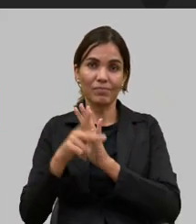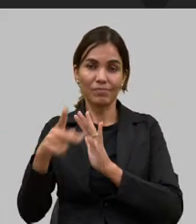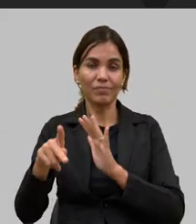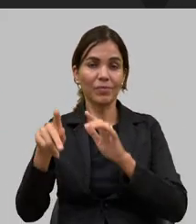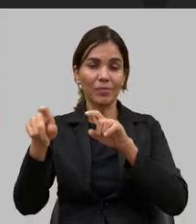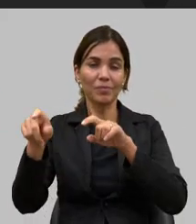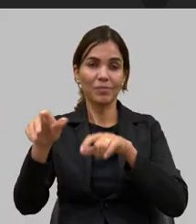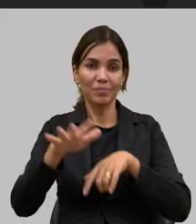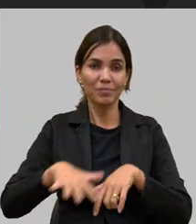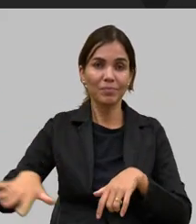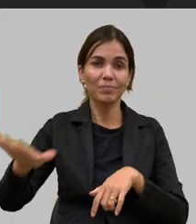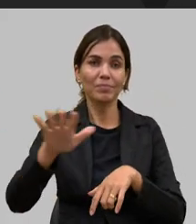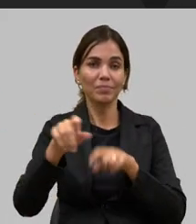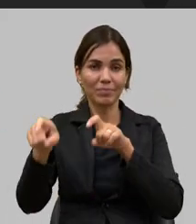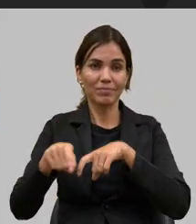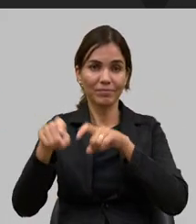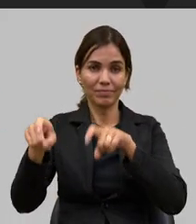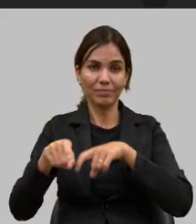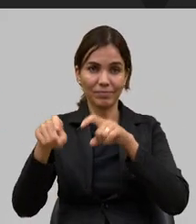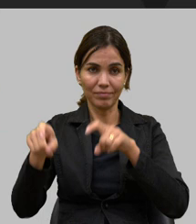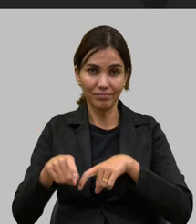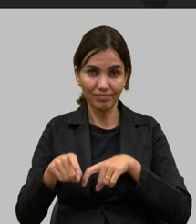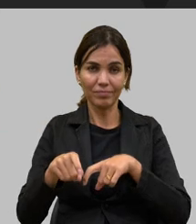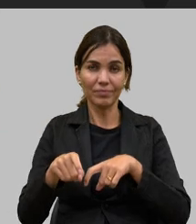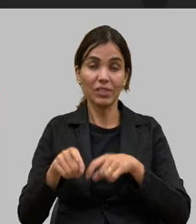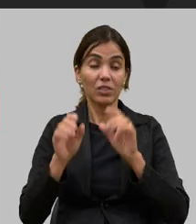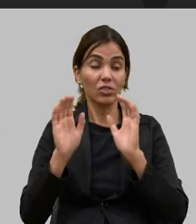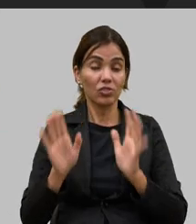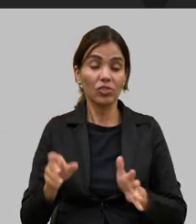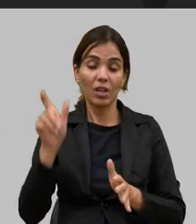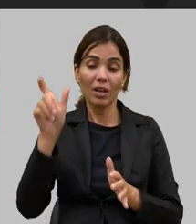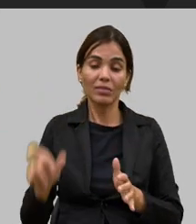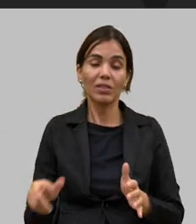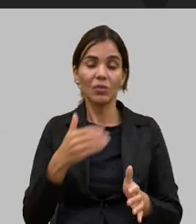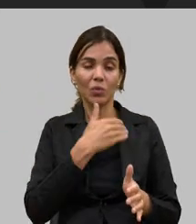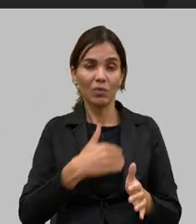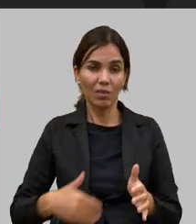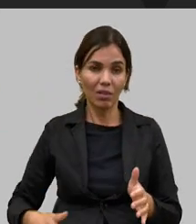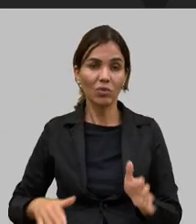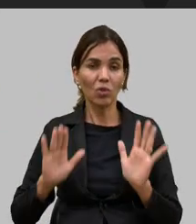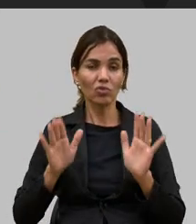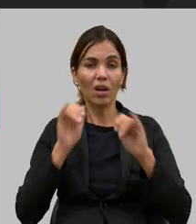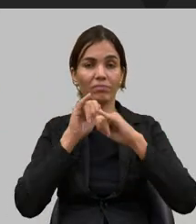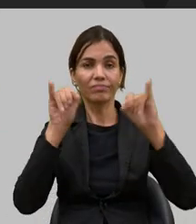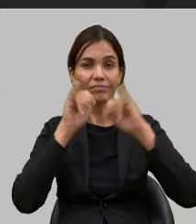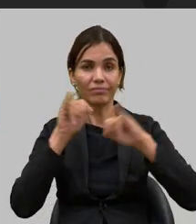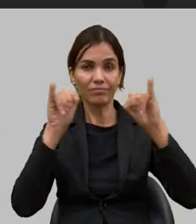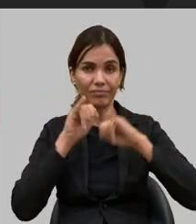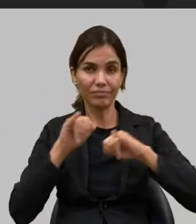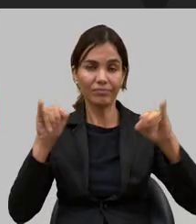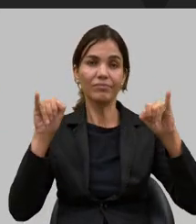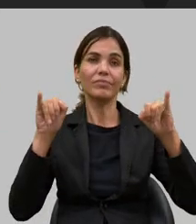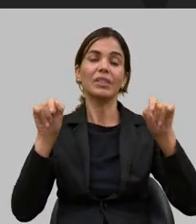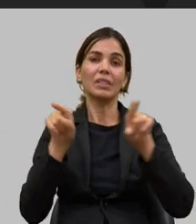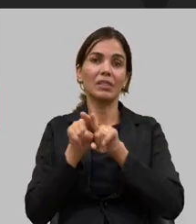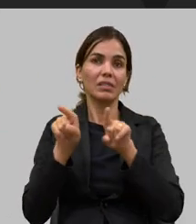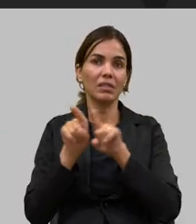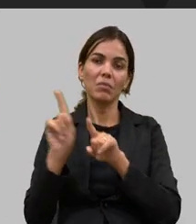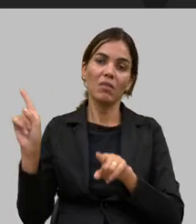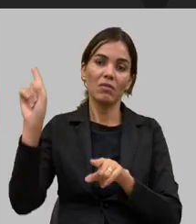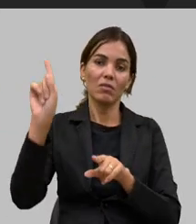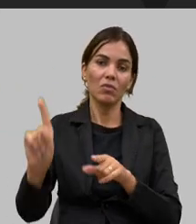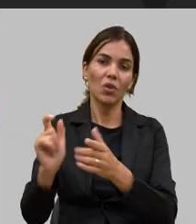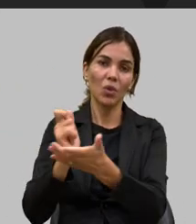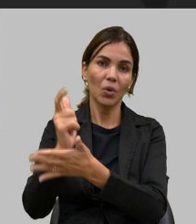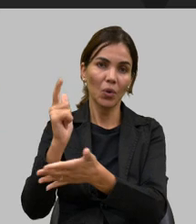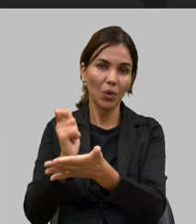que está decolando já tivemos nosso governador fazendo propaganda o nosso governador comprando lá depois mandou para o